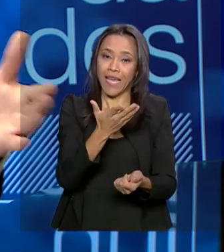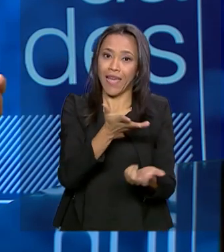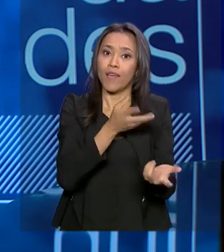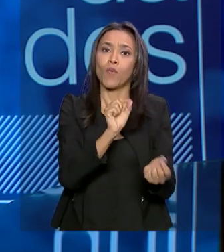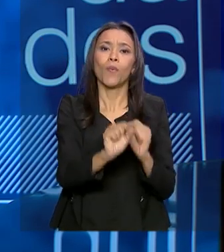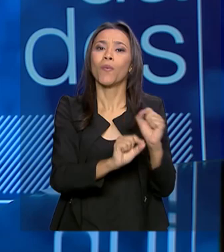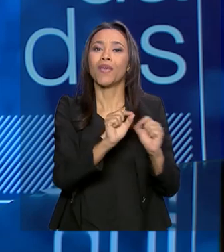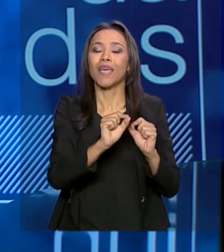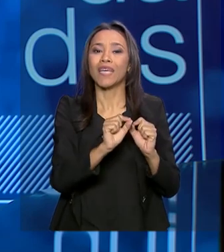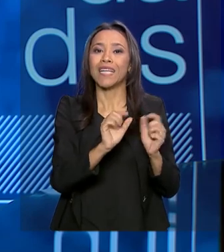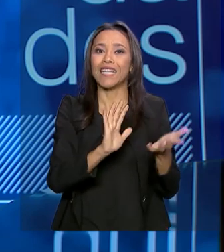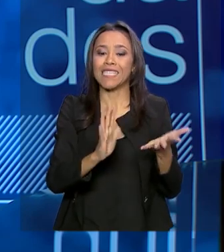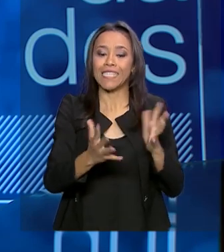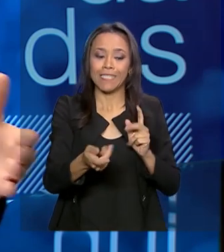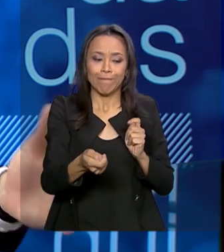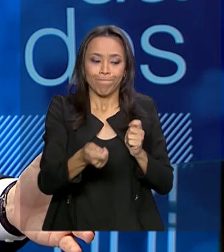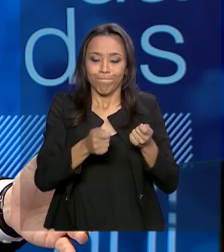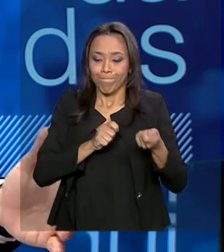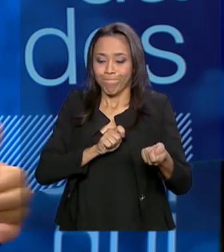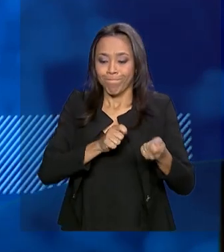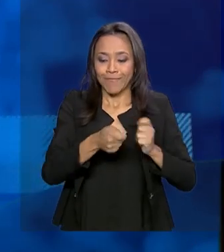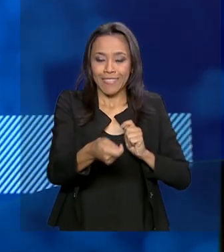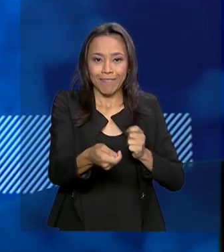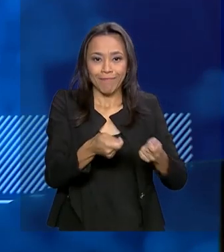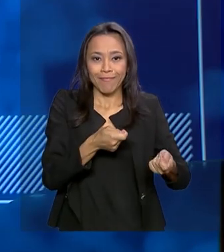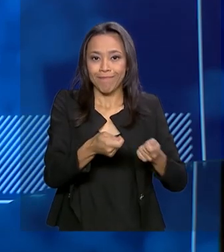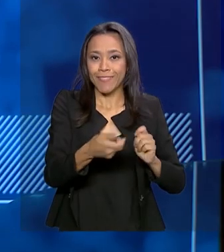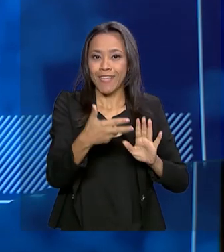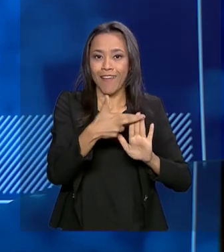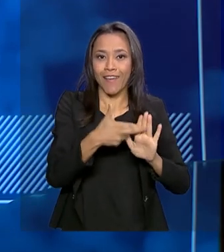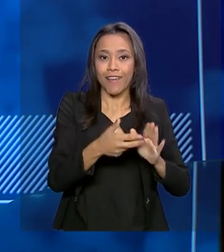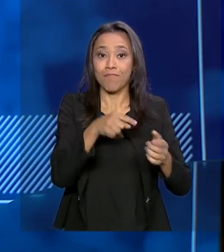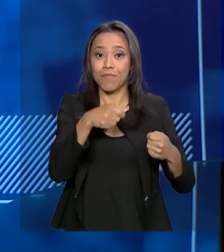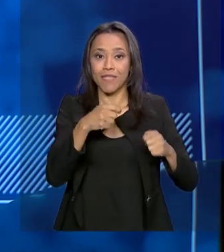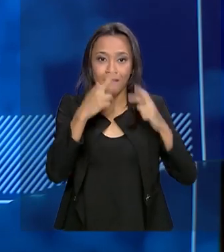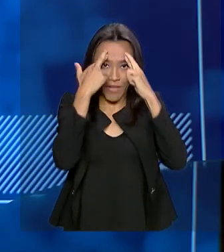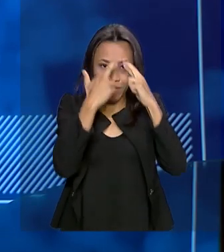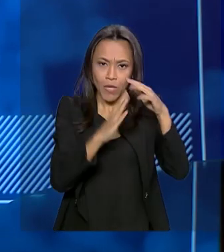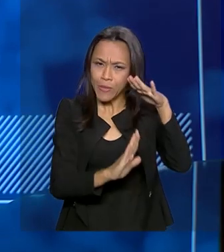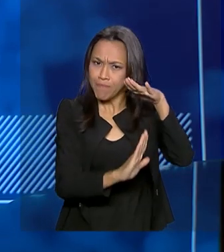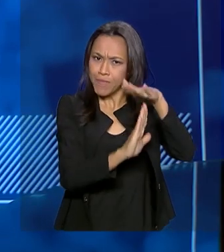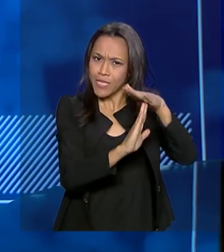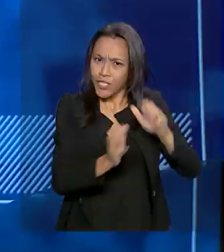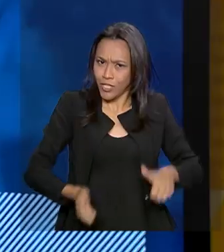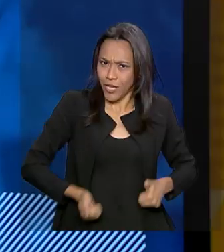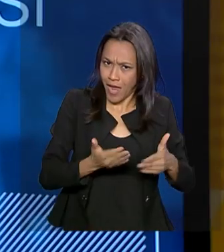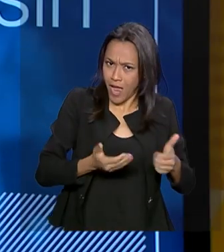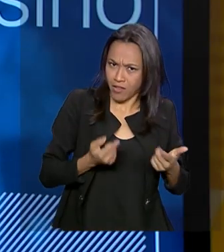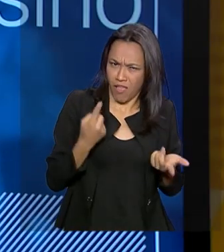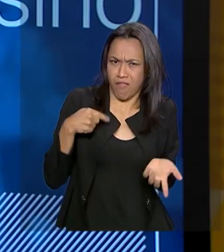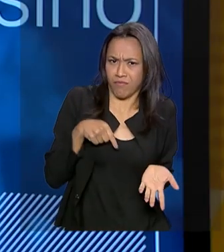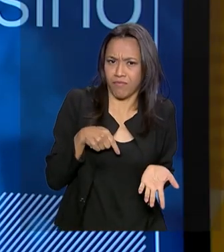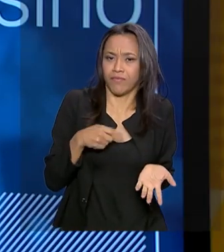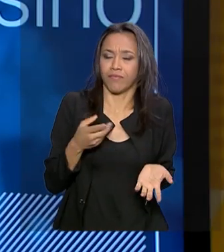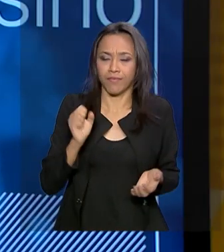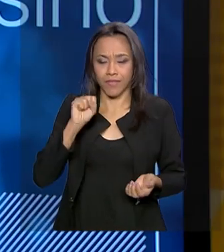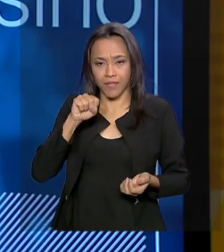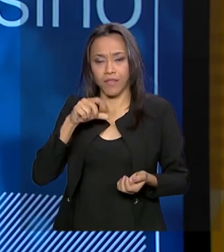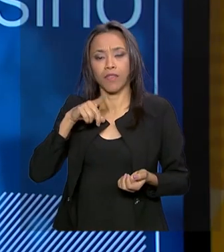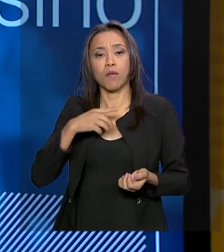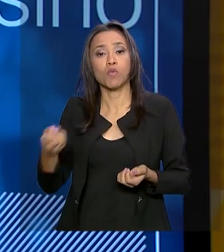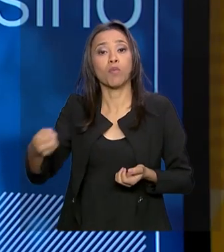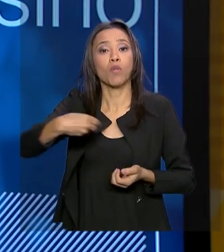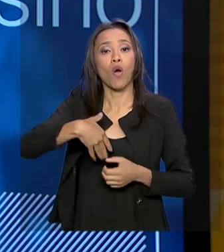restrições orçamentárias, contingenciamentos, o teto de gastos. É isso mesmo? Justamente. Nós temos uma nova